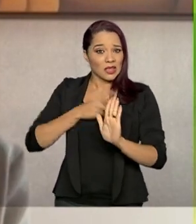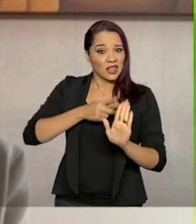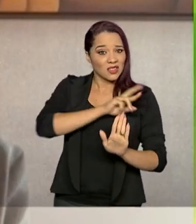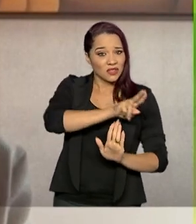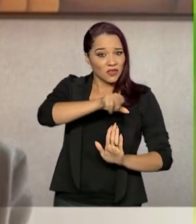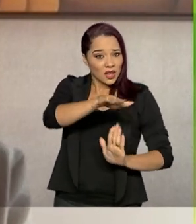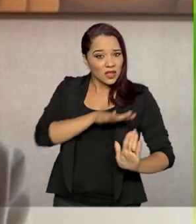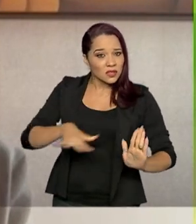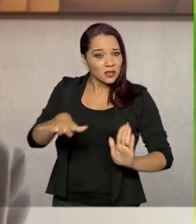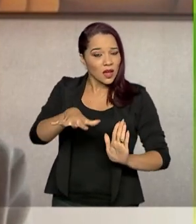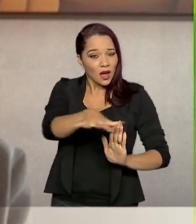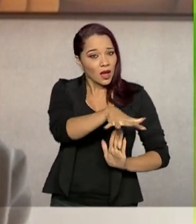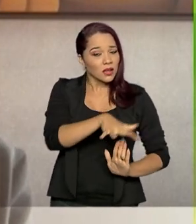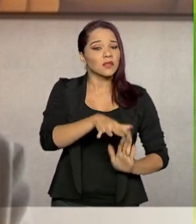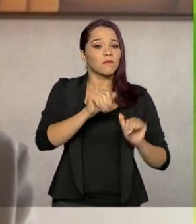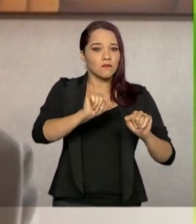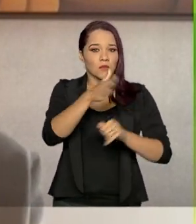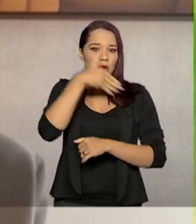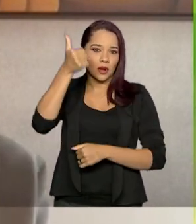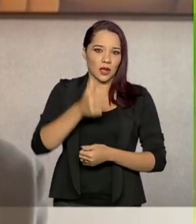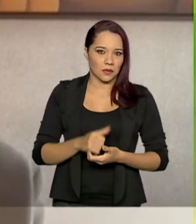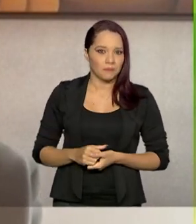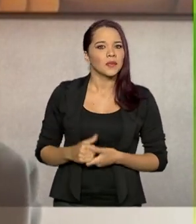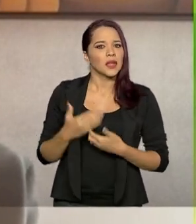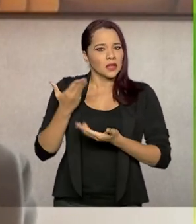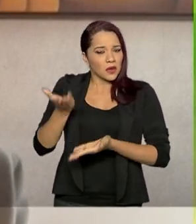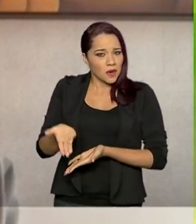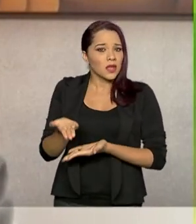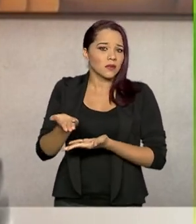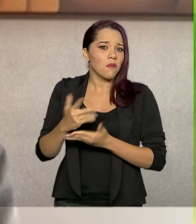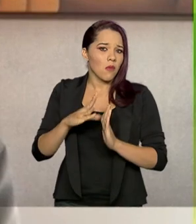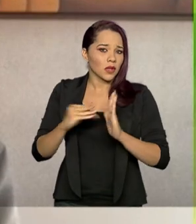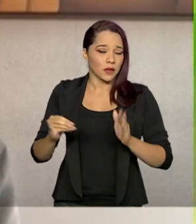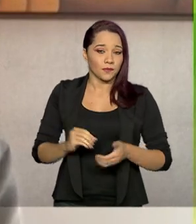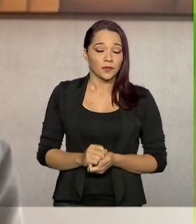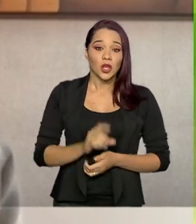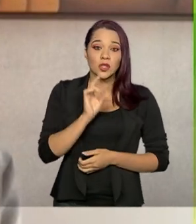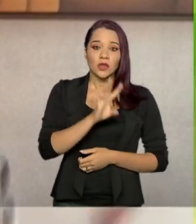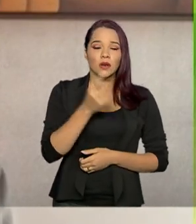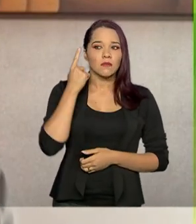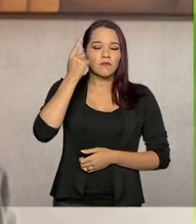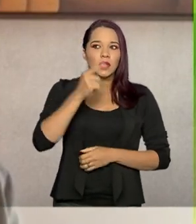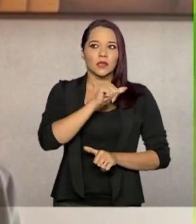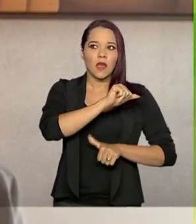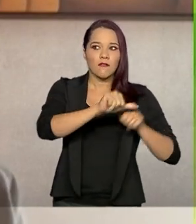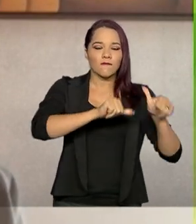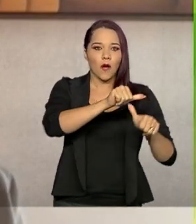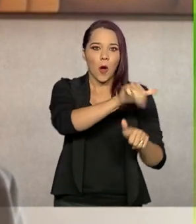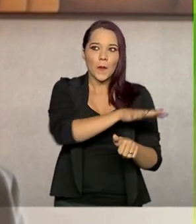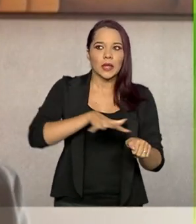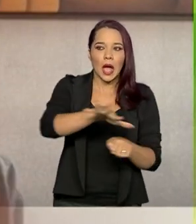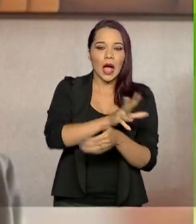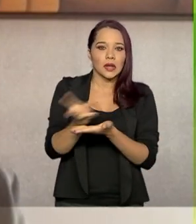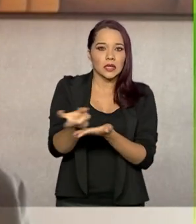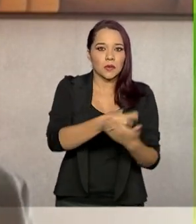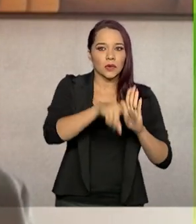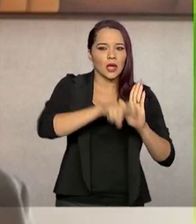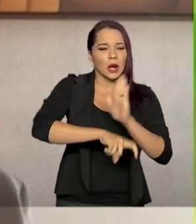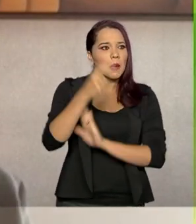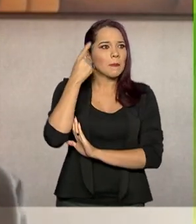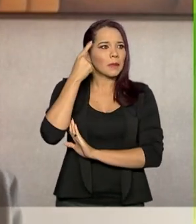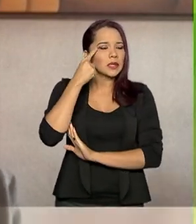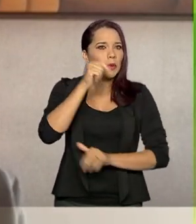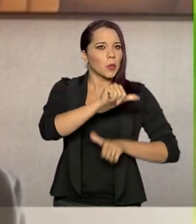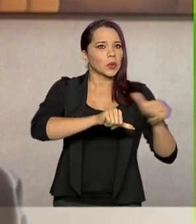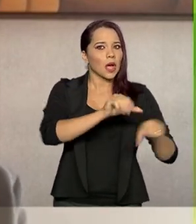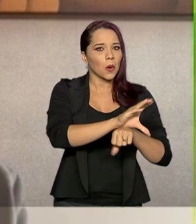questões que podem ser melhoradas. Então, esse seria um exemplo. Agora, o problema é que quando a gente pensa em reforma tributária, todo mundo pensa em